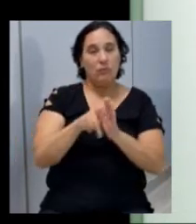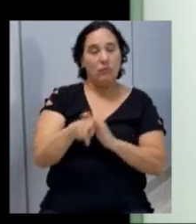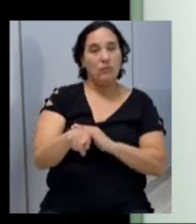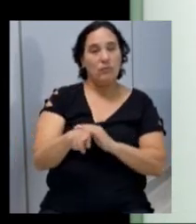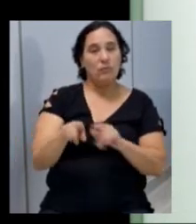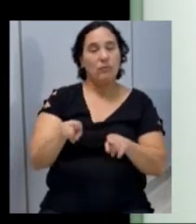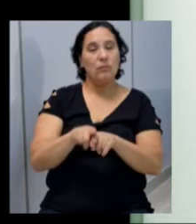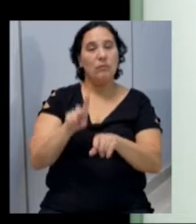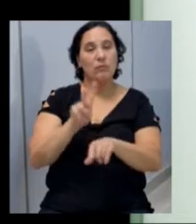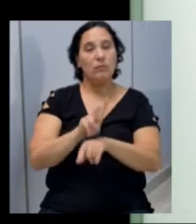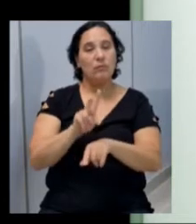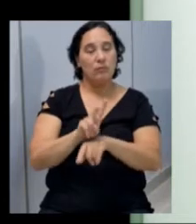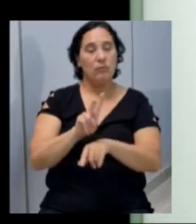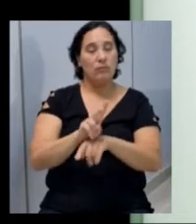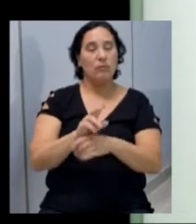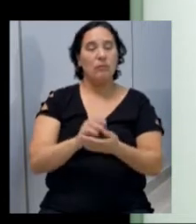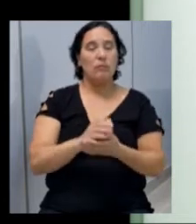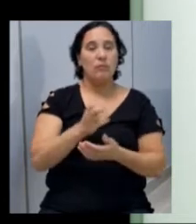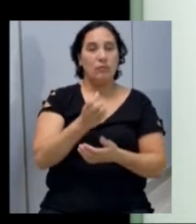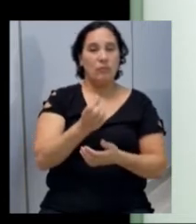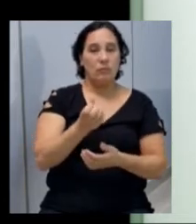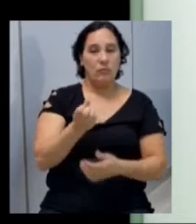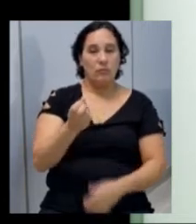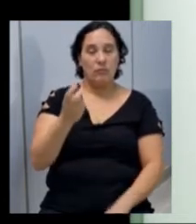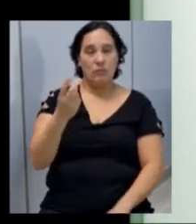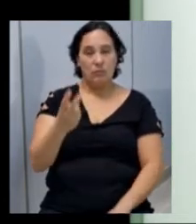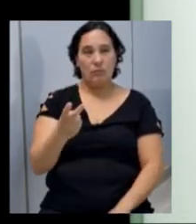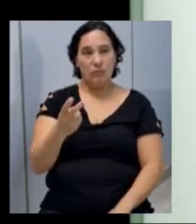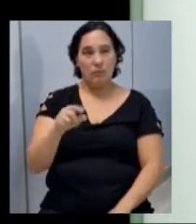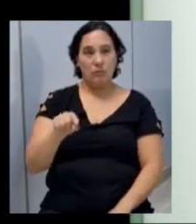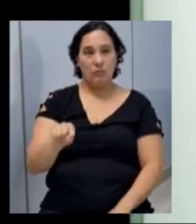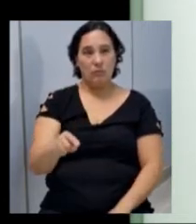e a manutenção do fundo de habitação, 662 mil.